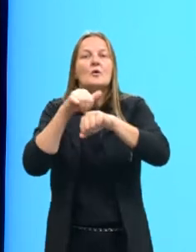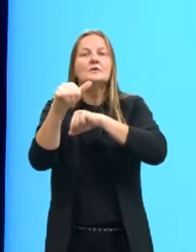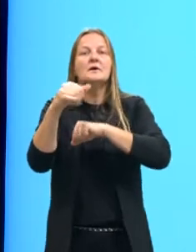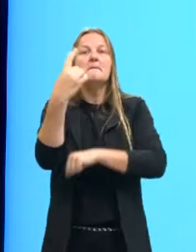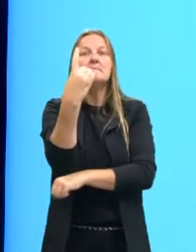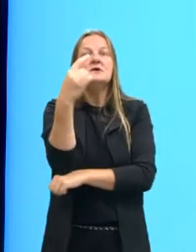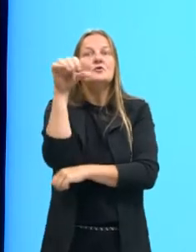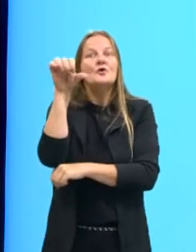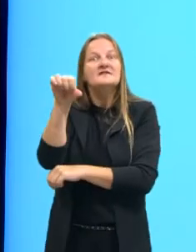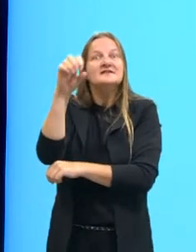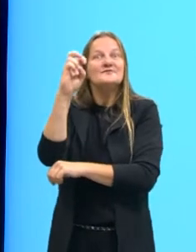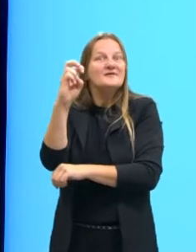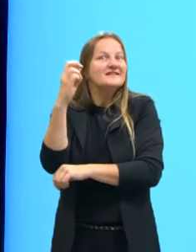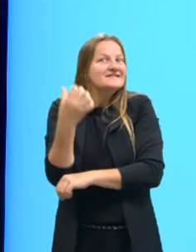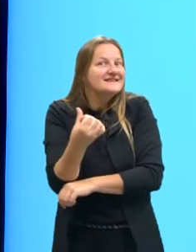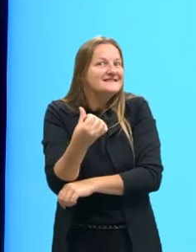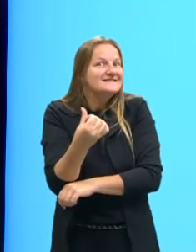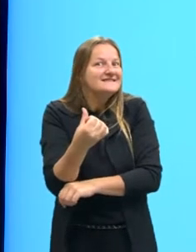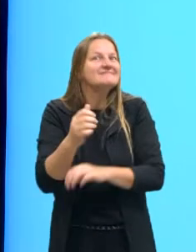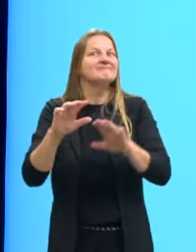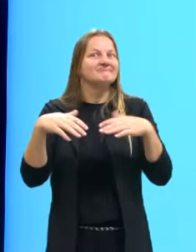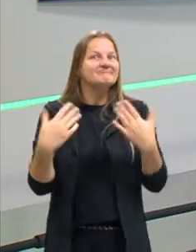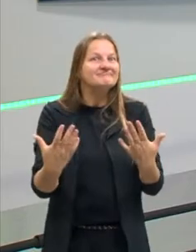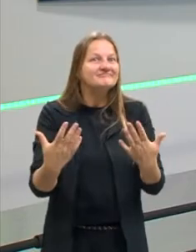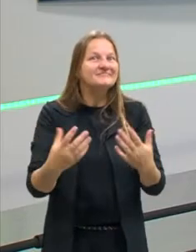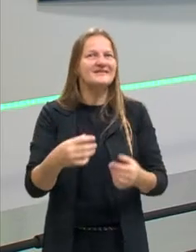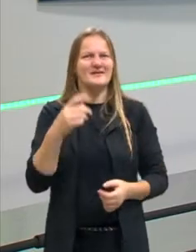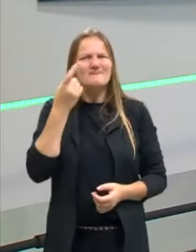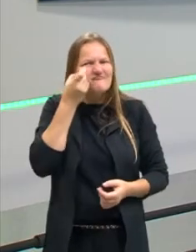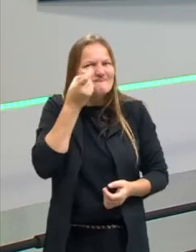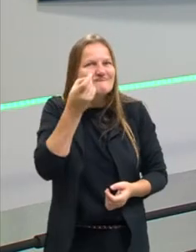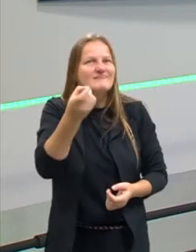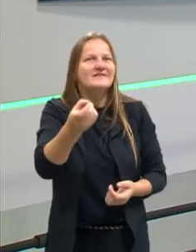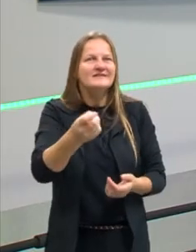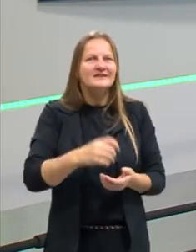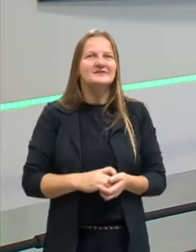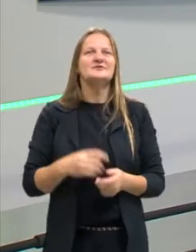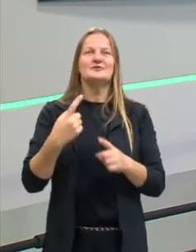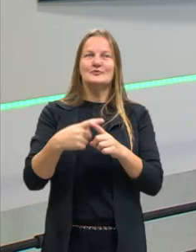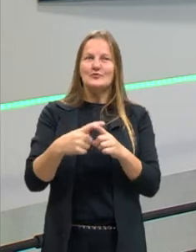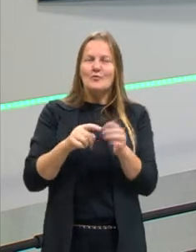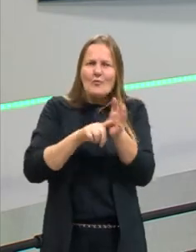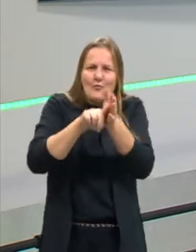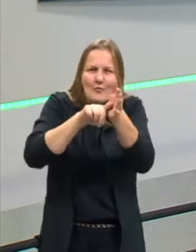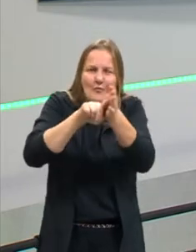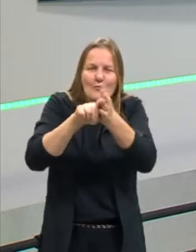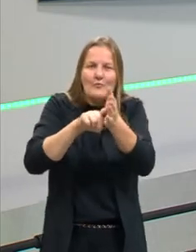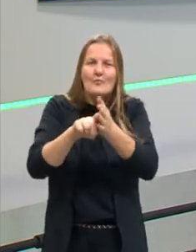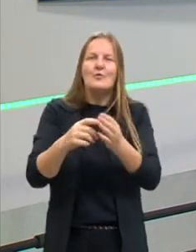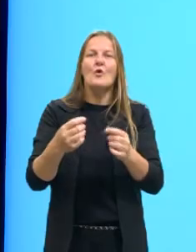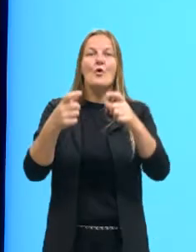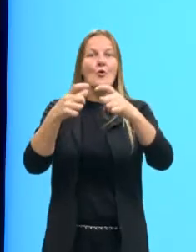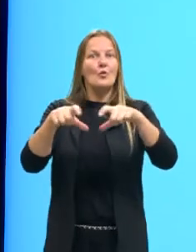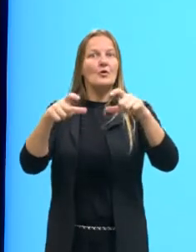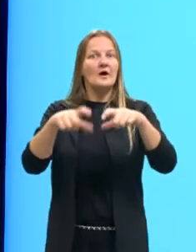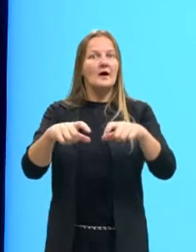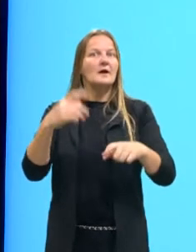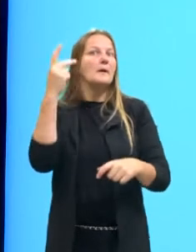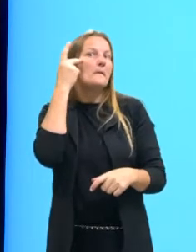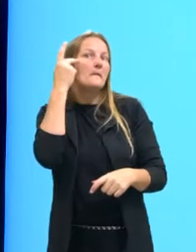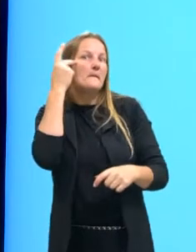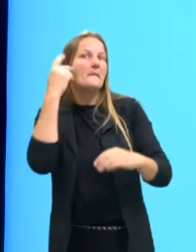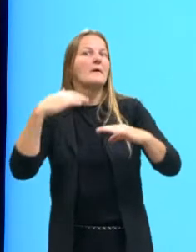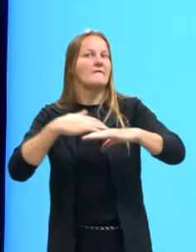1956. Então, olha que interessante, nós podemos começar analisando aqui o lugar, Avenida